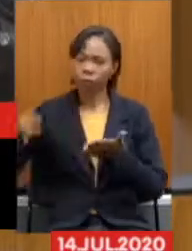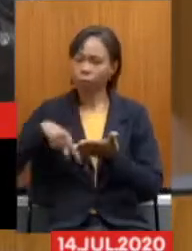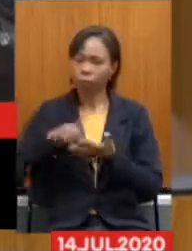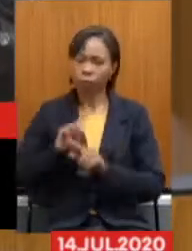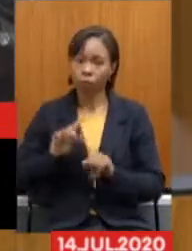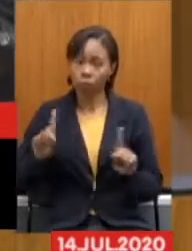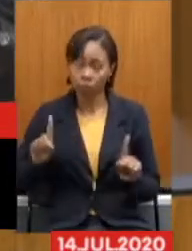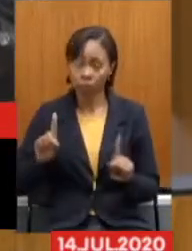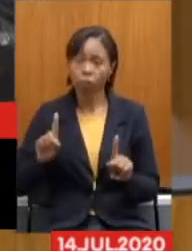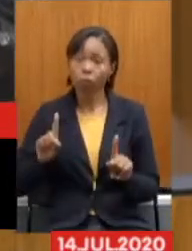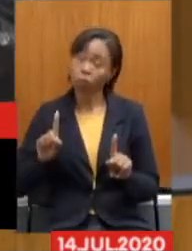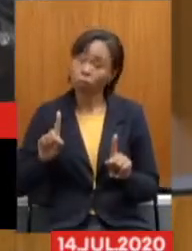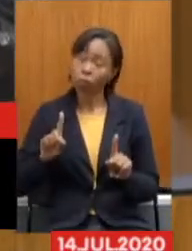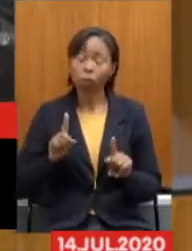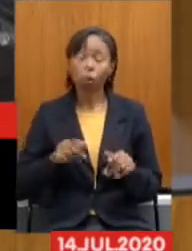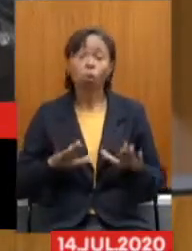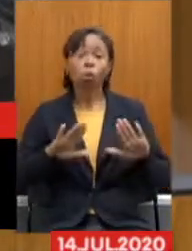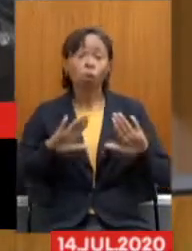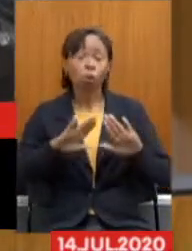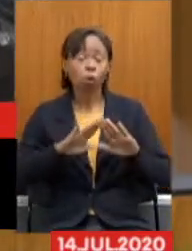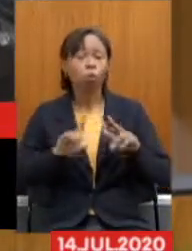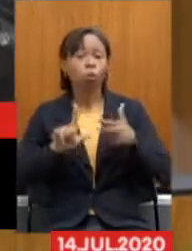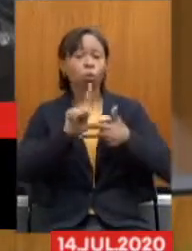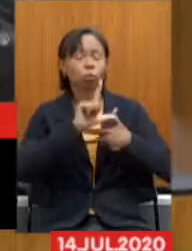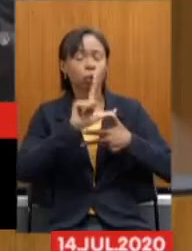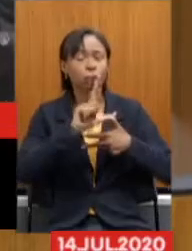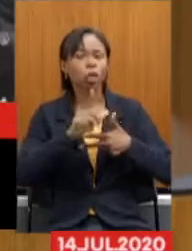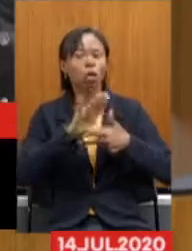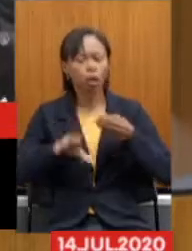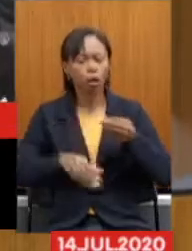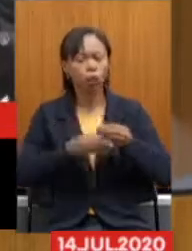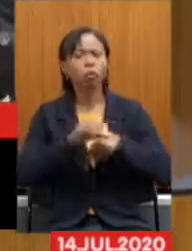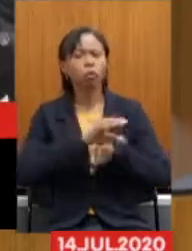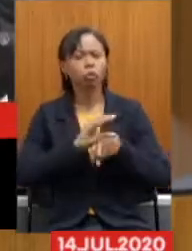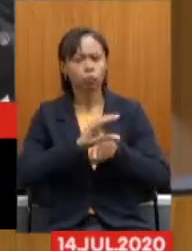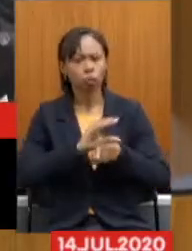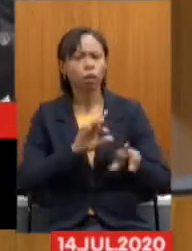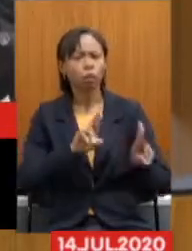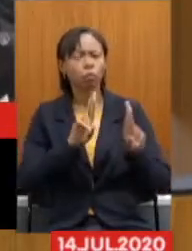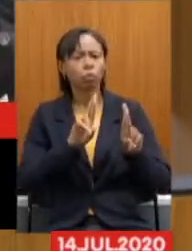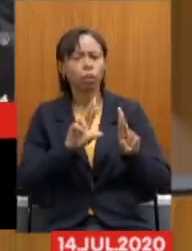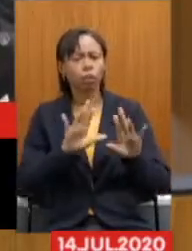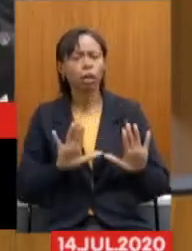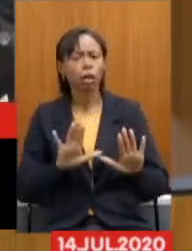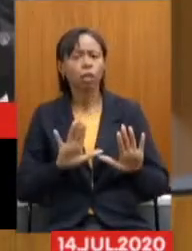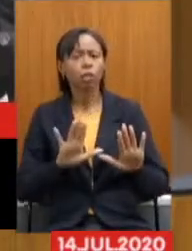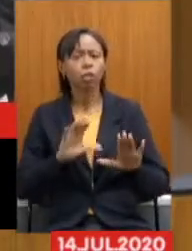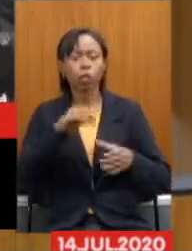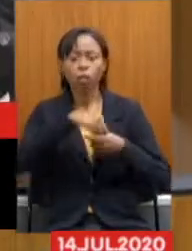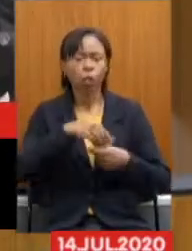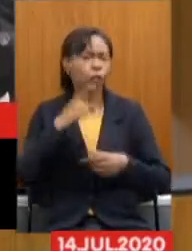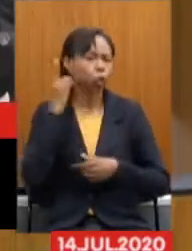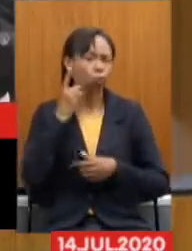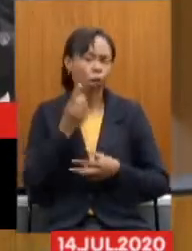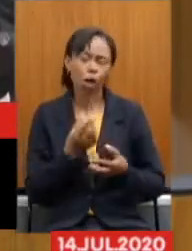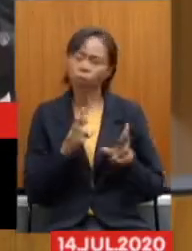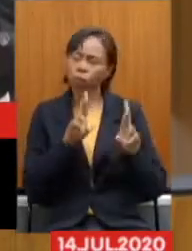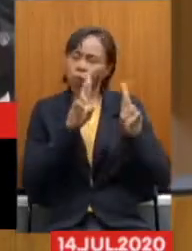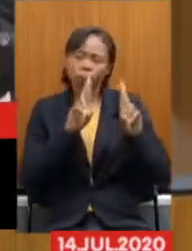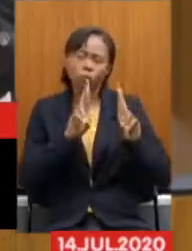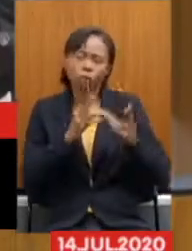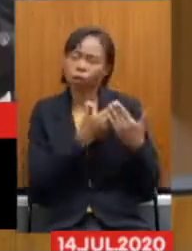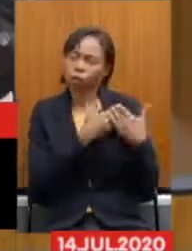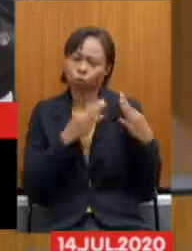poder Legislativo Promulgar Qualquer emenda Constitucional O que de certo Ficará na testa Dos deputados Doravante A plena